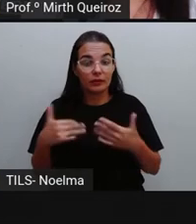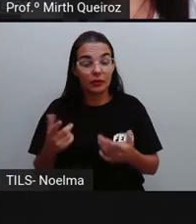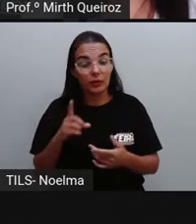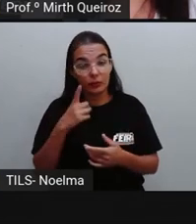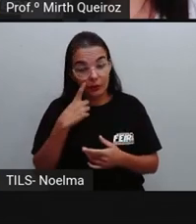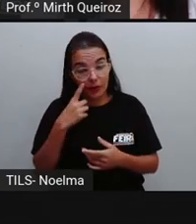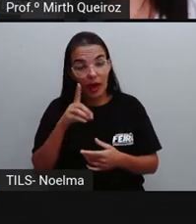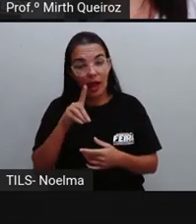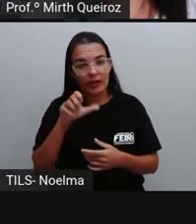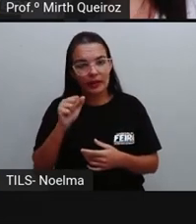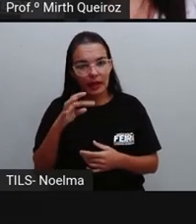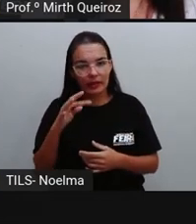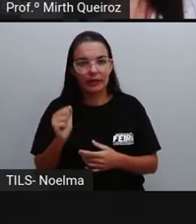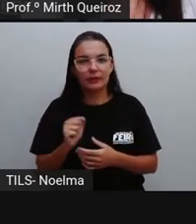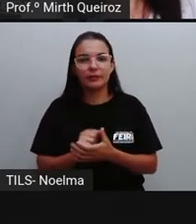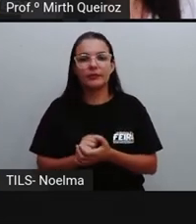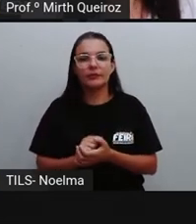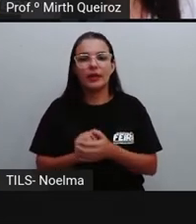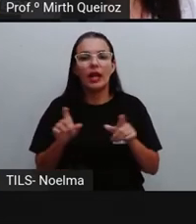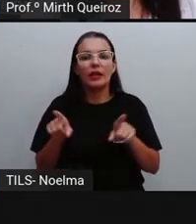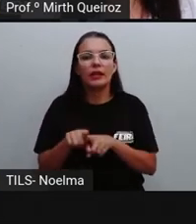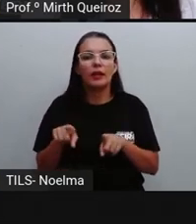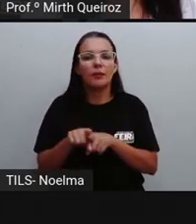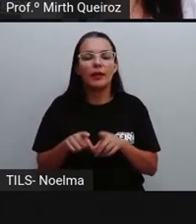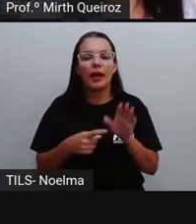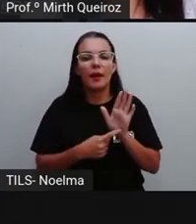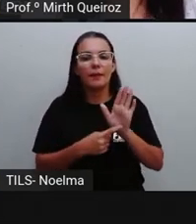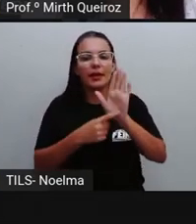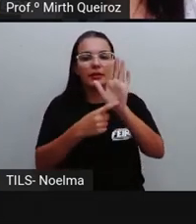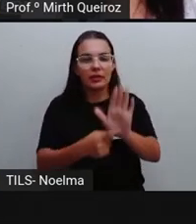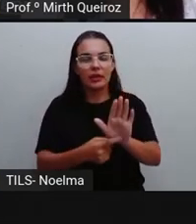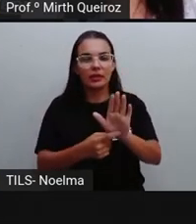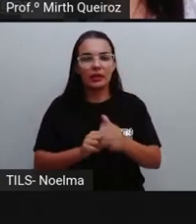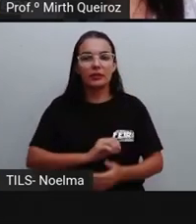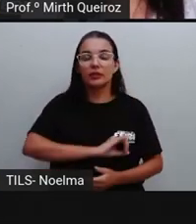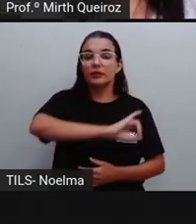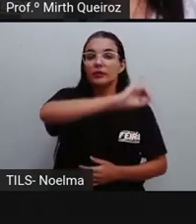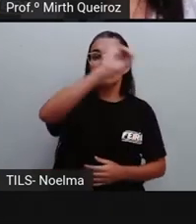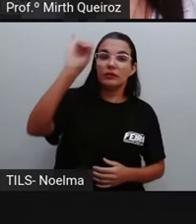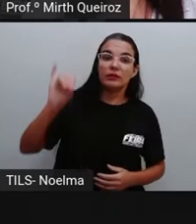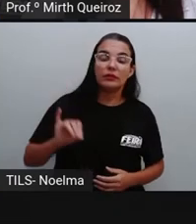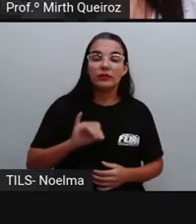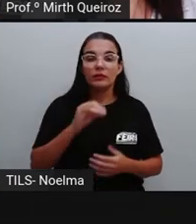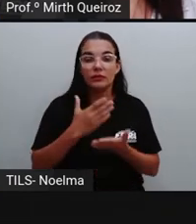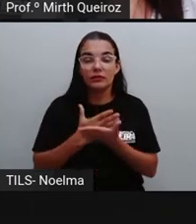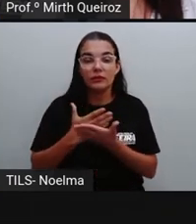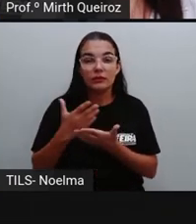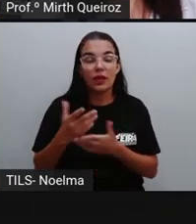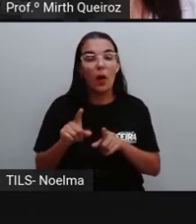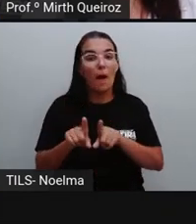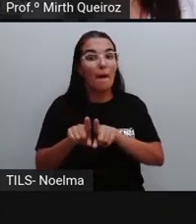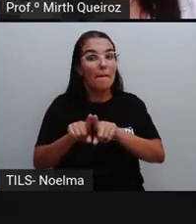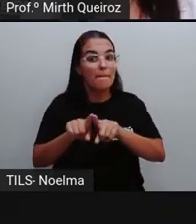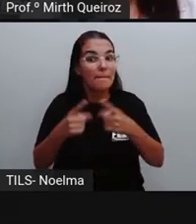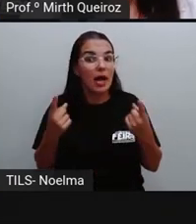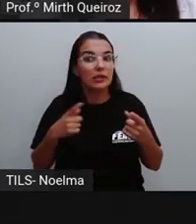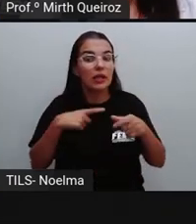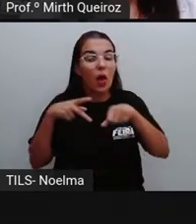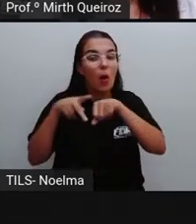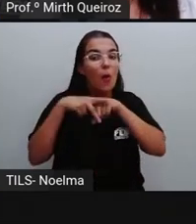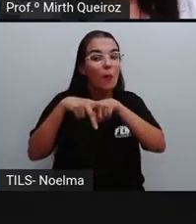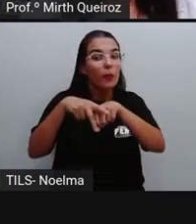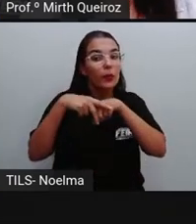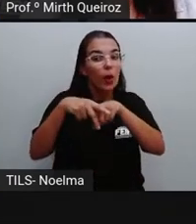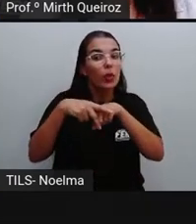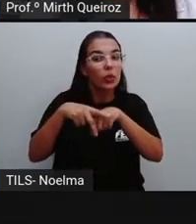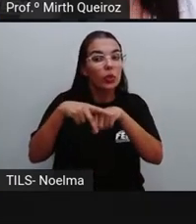a data. Ela vai apresentar a saudação inicial onde vai haver a introdução aí